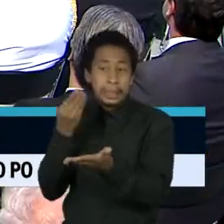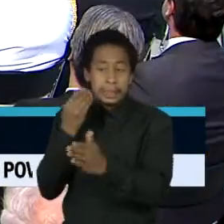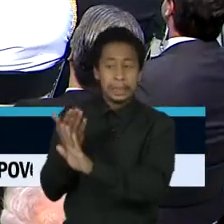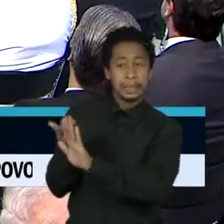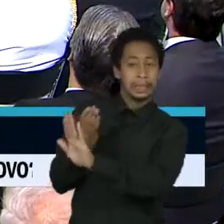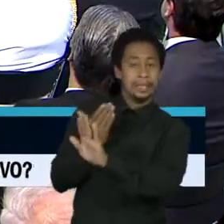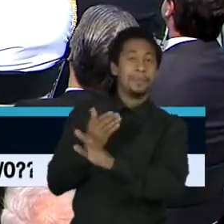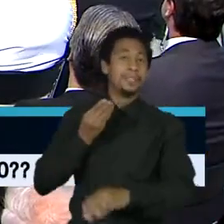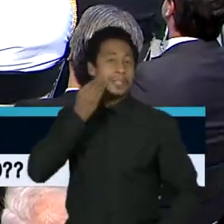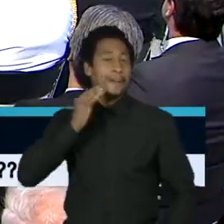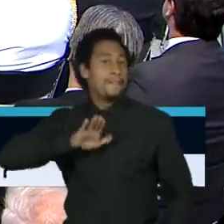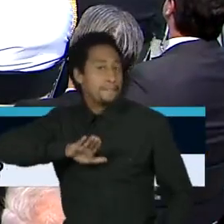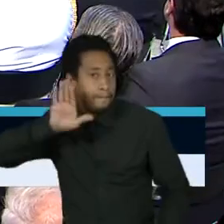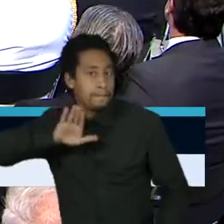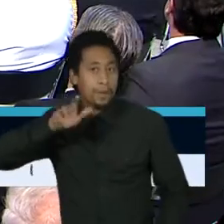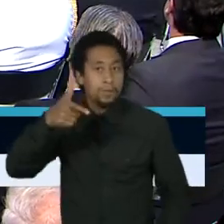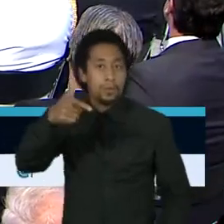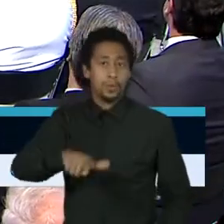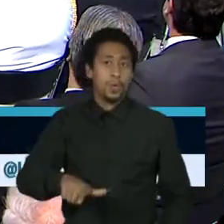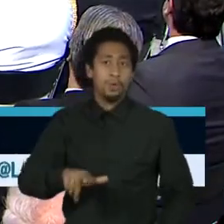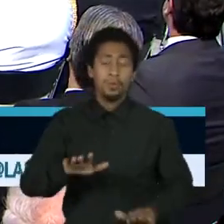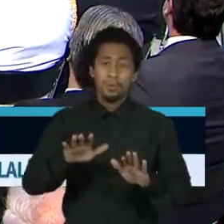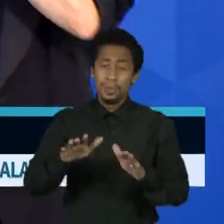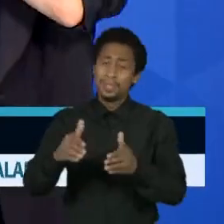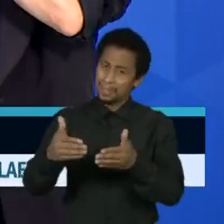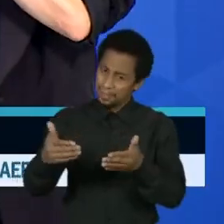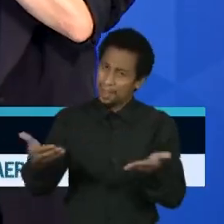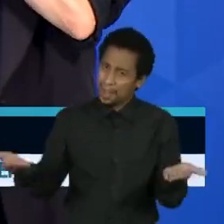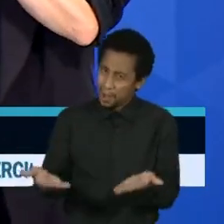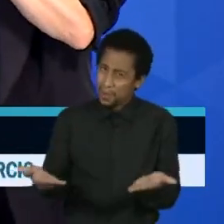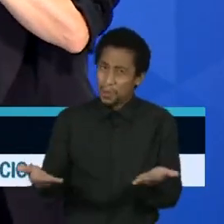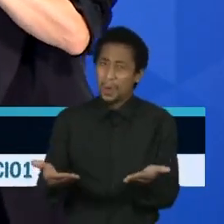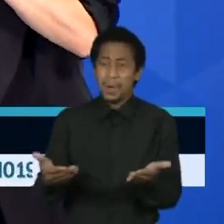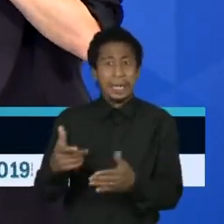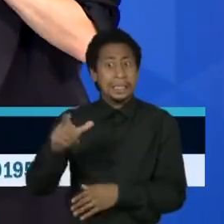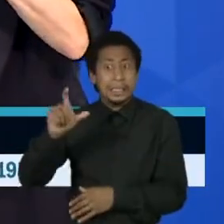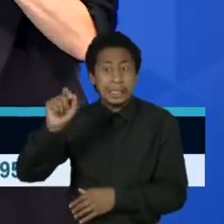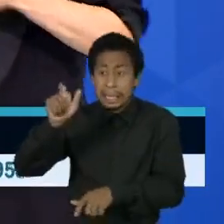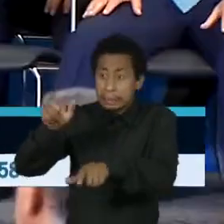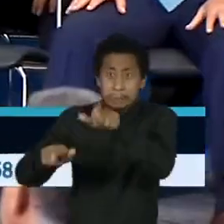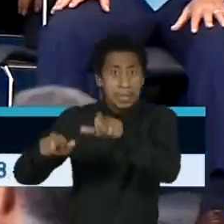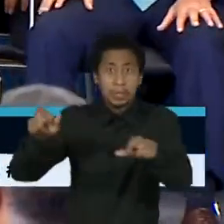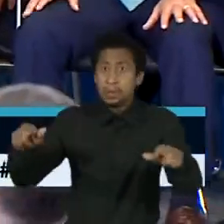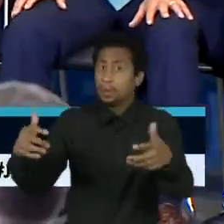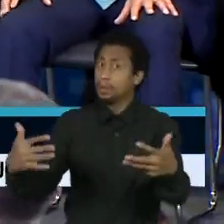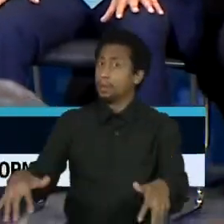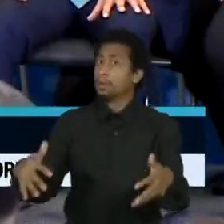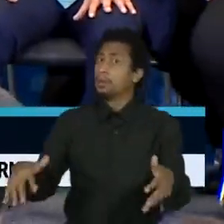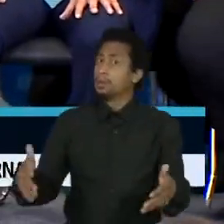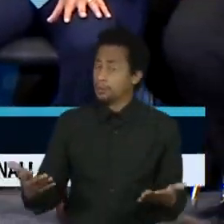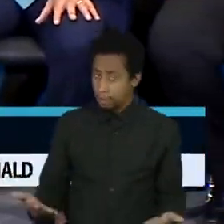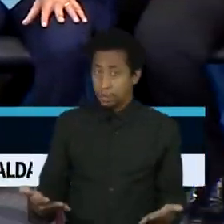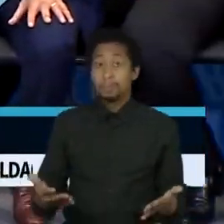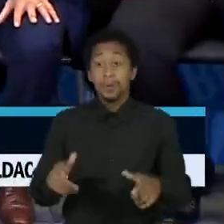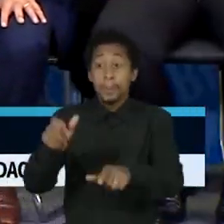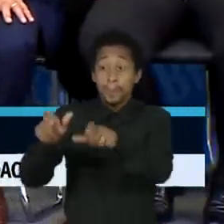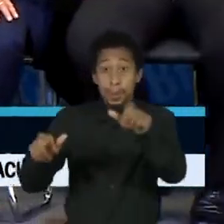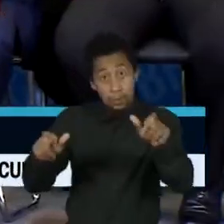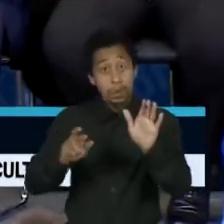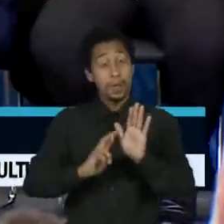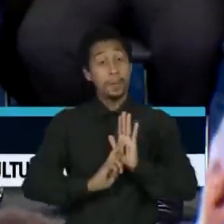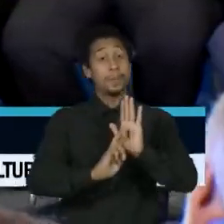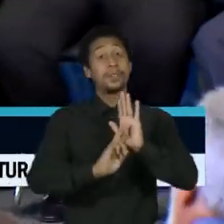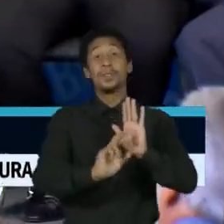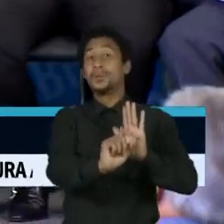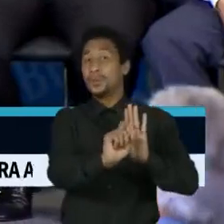daquele ano. Mas neste governo, isso acontece de maneira mais acentuada. Porque nós temos ministros que representam o